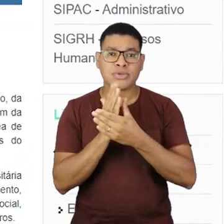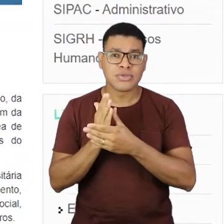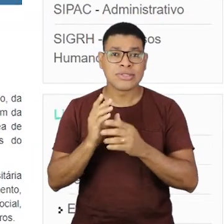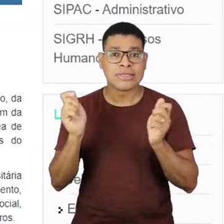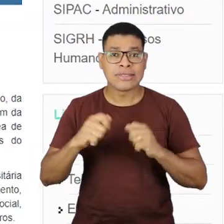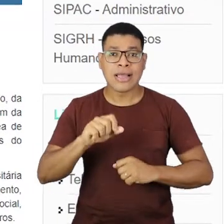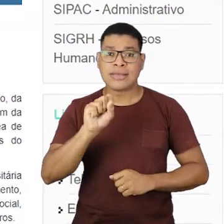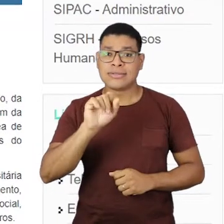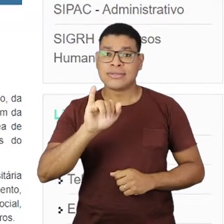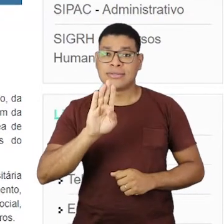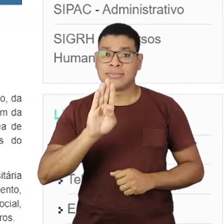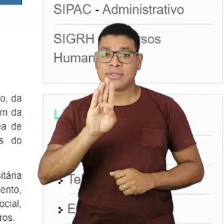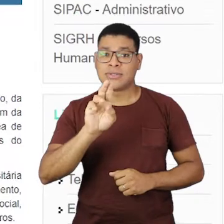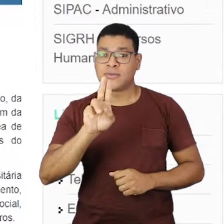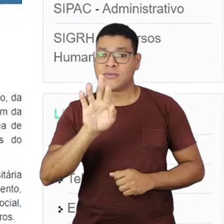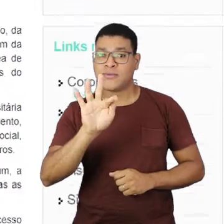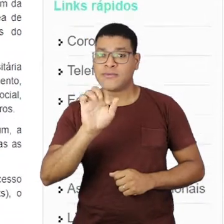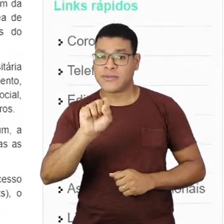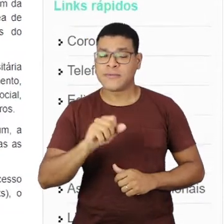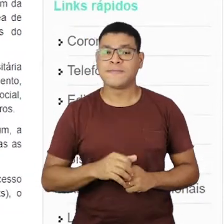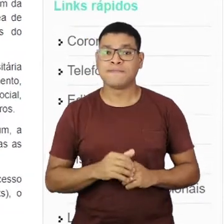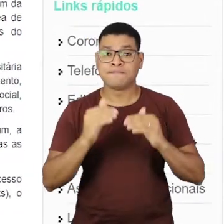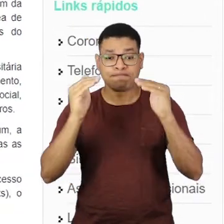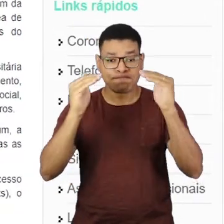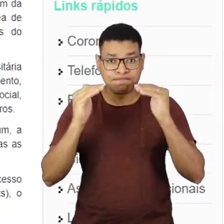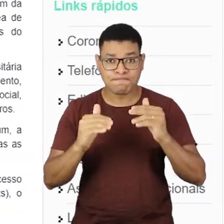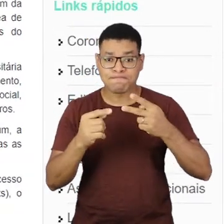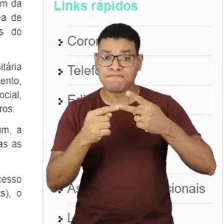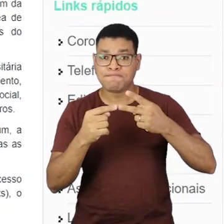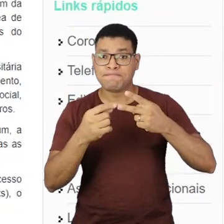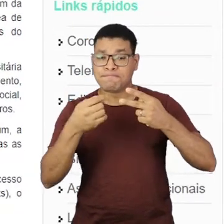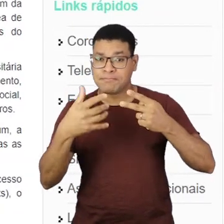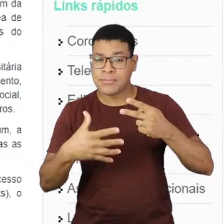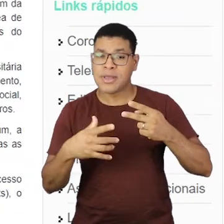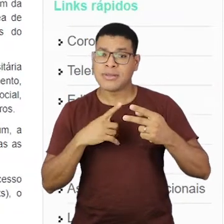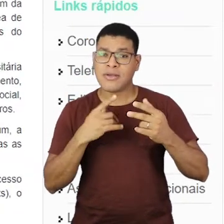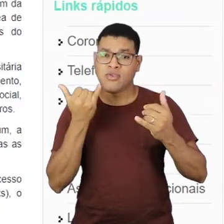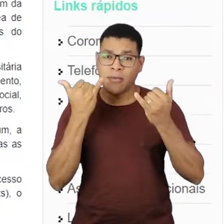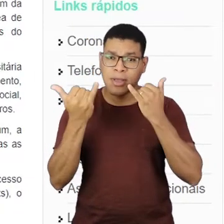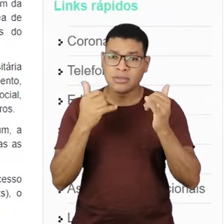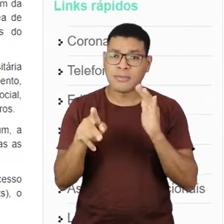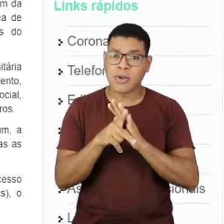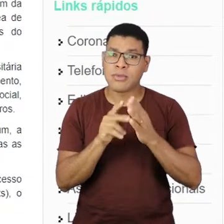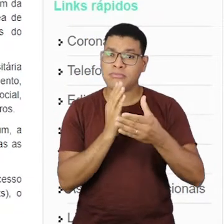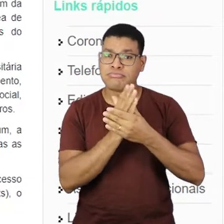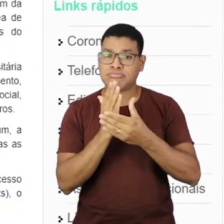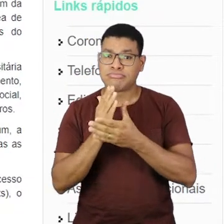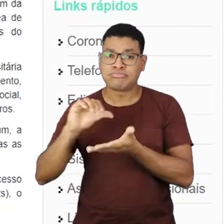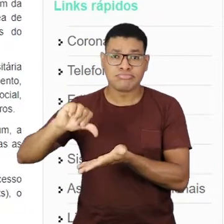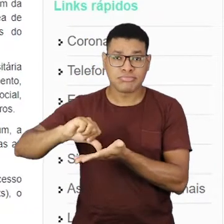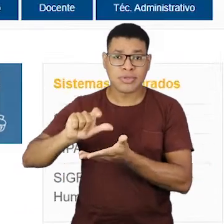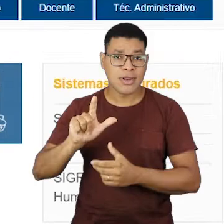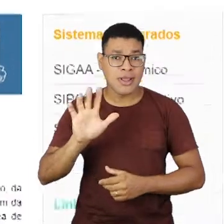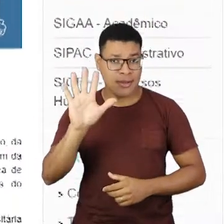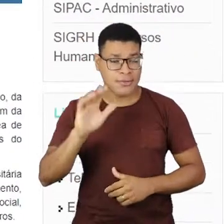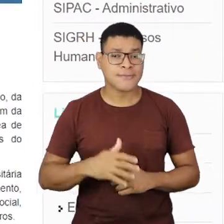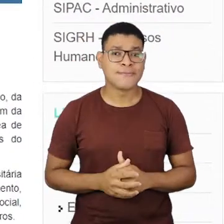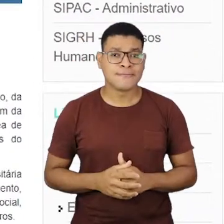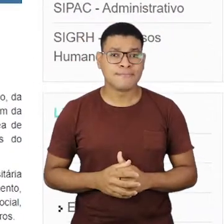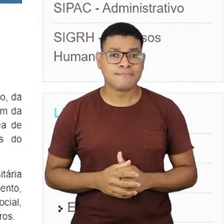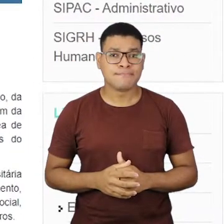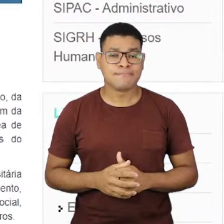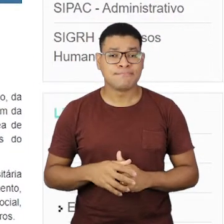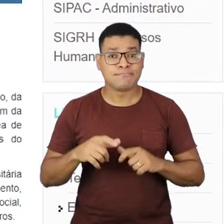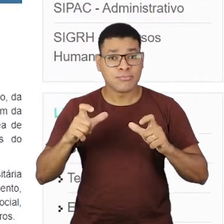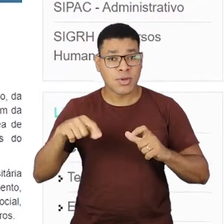bibliotecas que compõem o Sistema de UFES. Logo abaixo, vocês têm informações da Biblioteca do Campo de Lagarto. Aqui